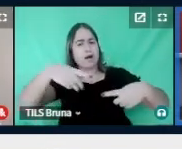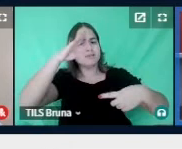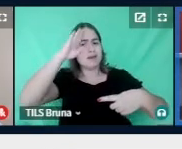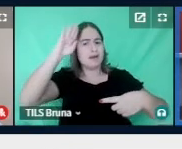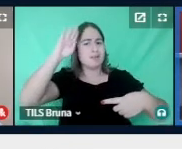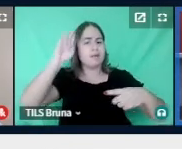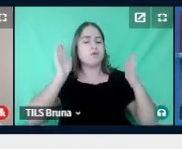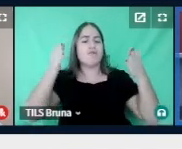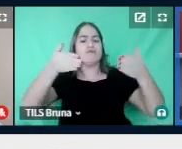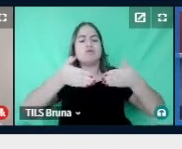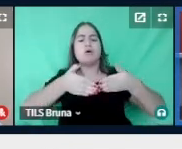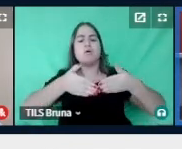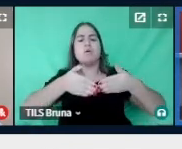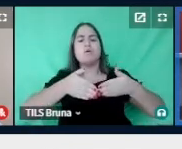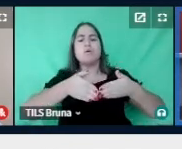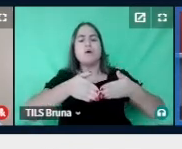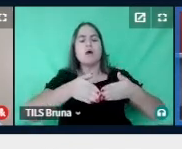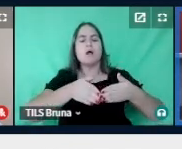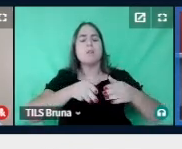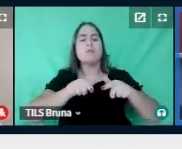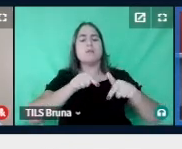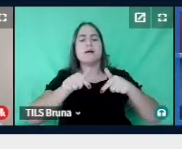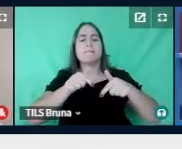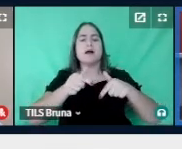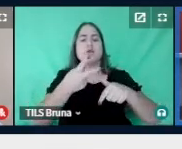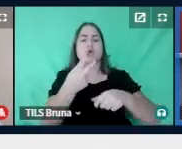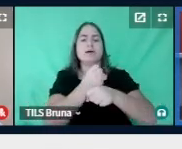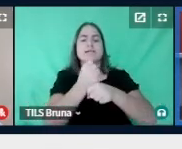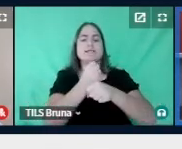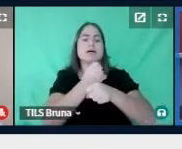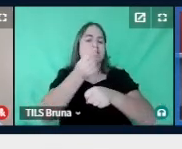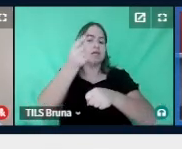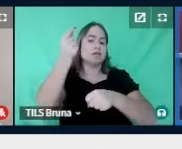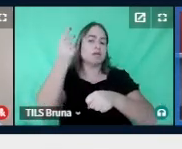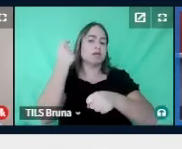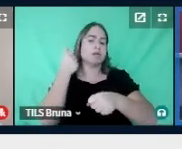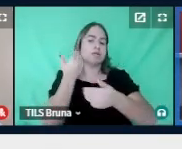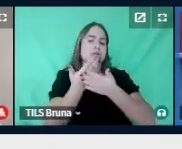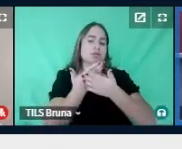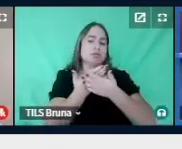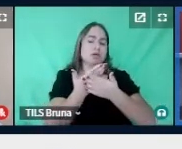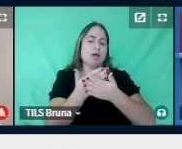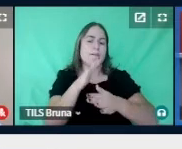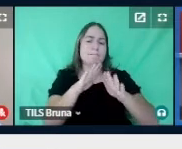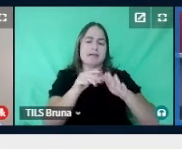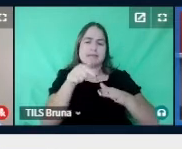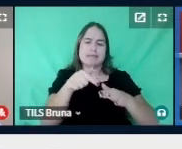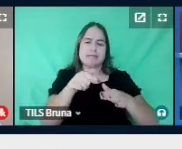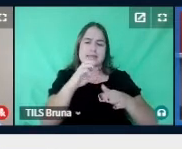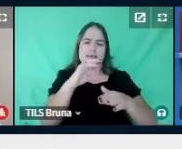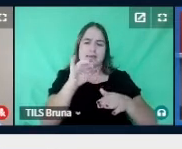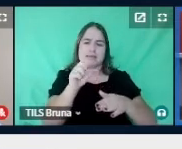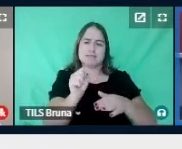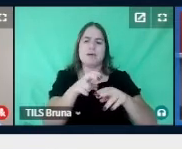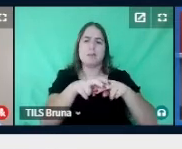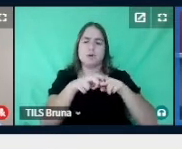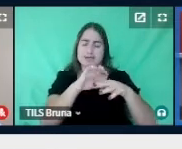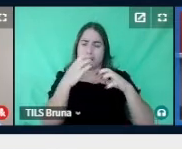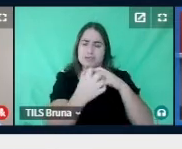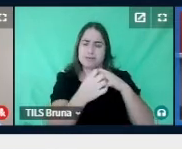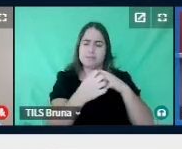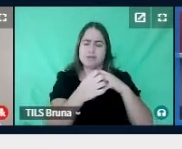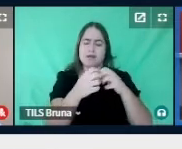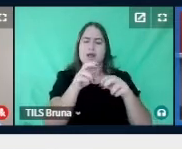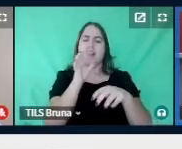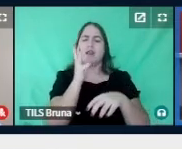um trabalho que foi desenvolvido ao longo de dois anos, no caso da Cristiane, foram dois anos e meio, devido à pandemia, nós